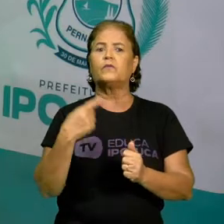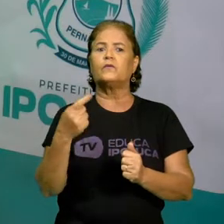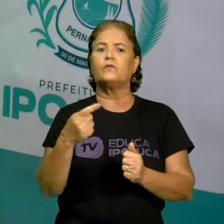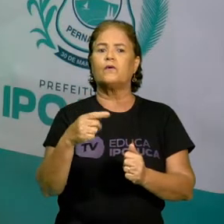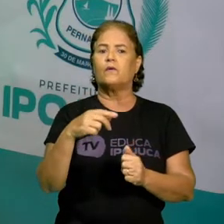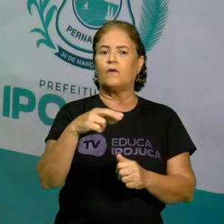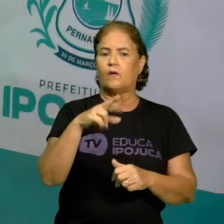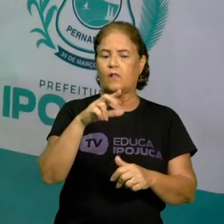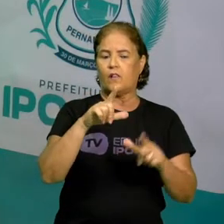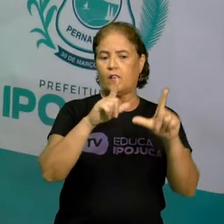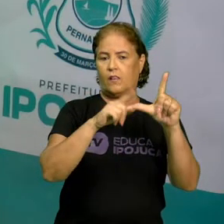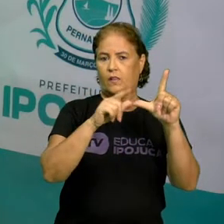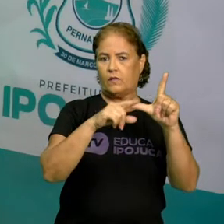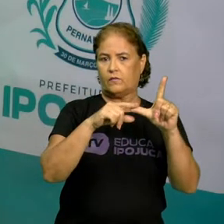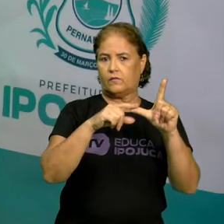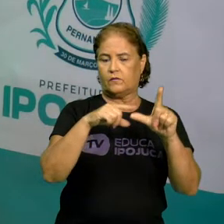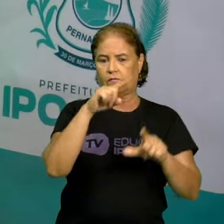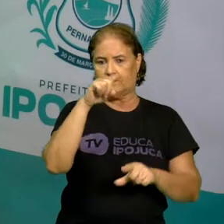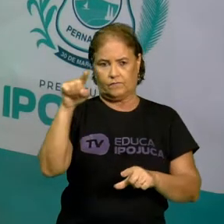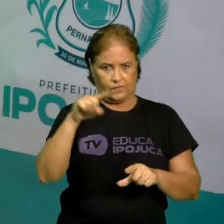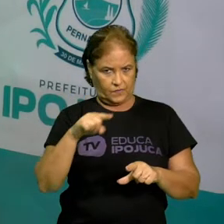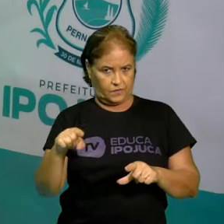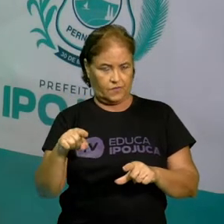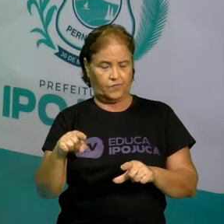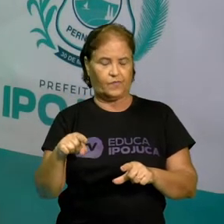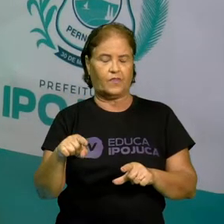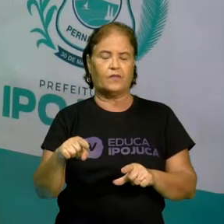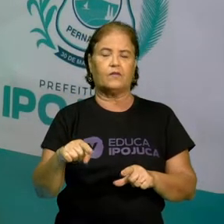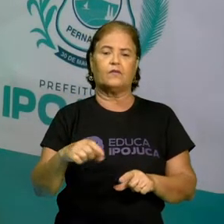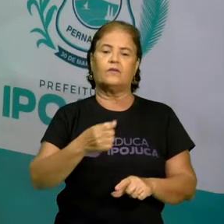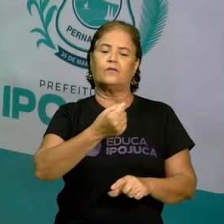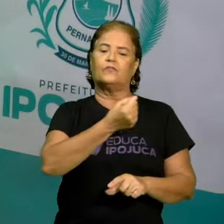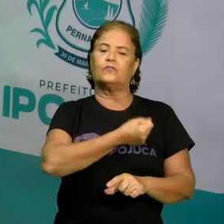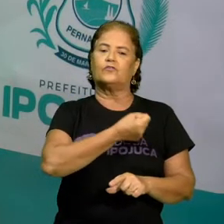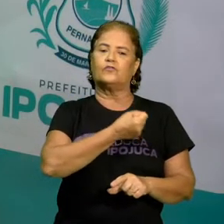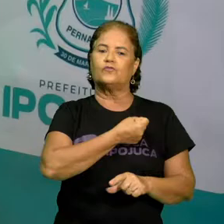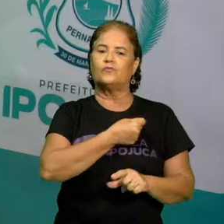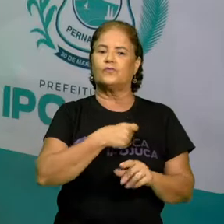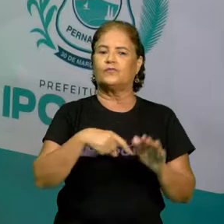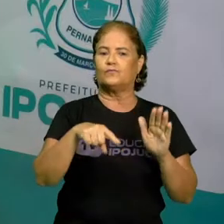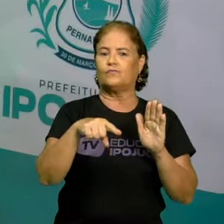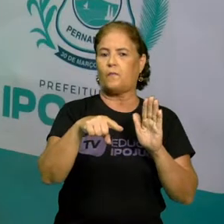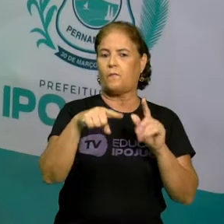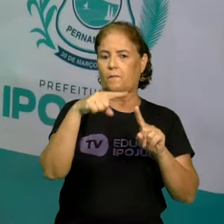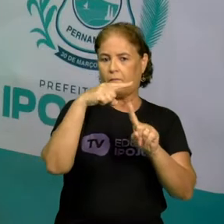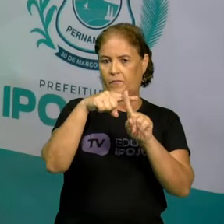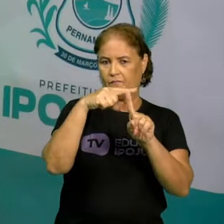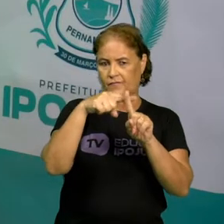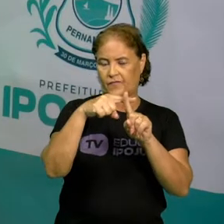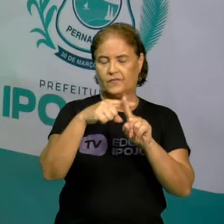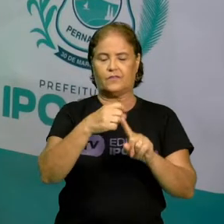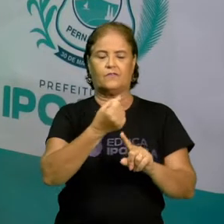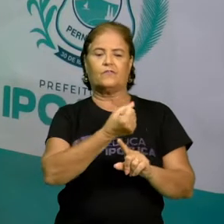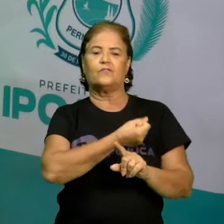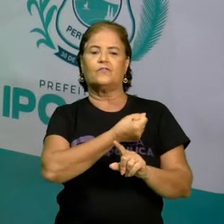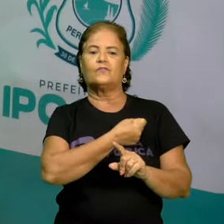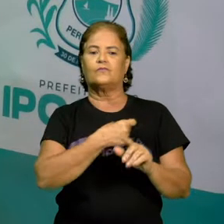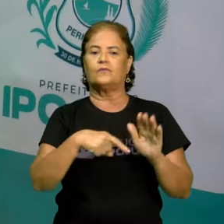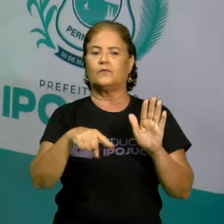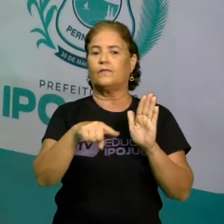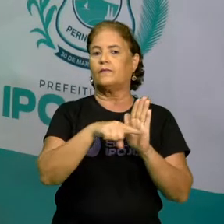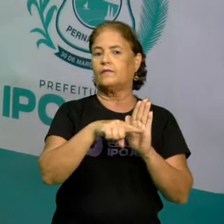São os números positivos e os números negativos? Muitos perguntam, por que Z?